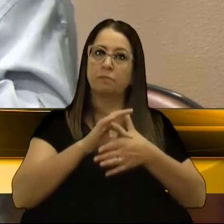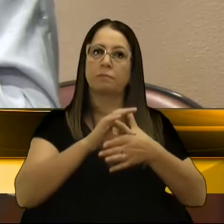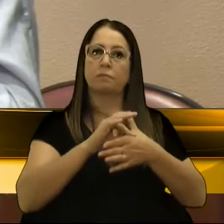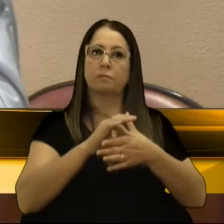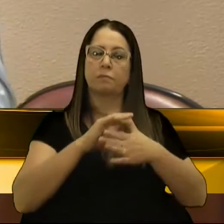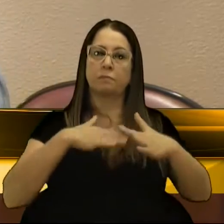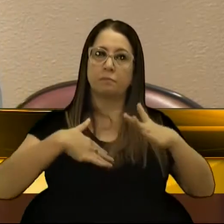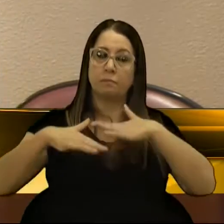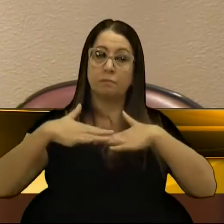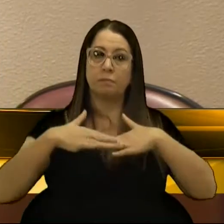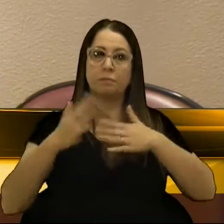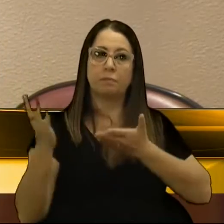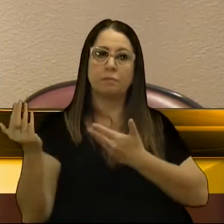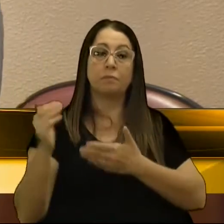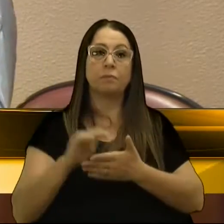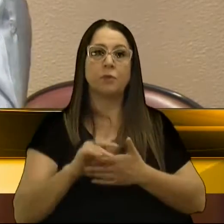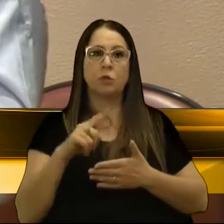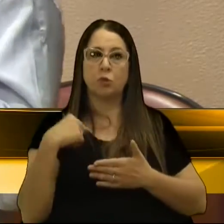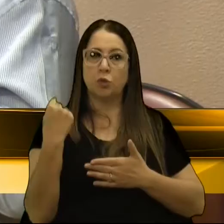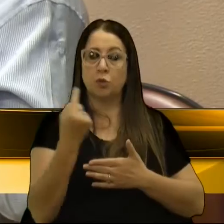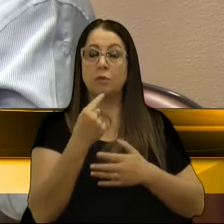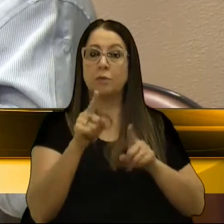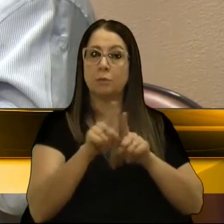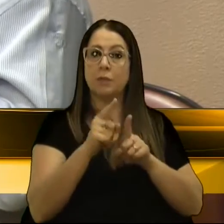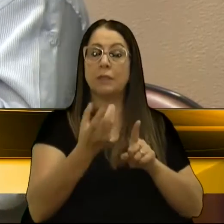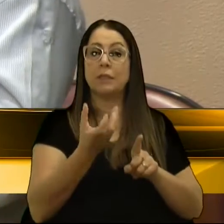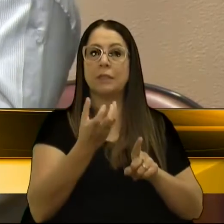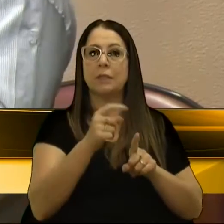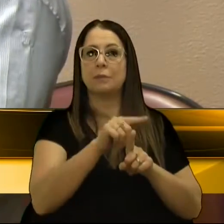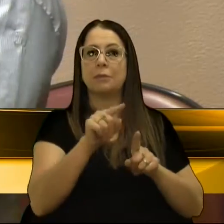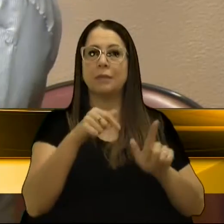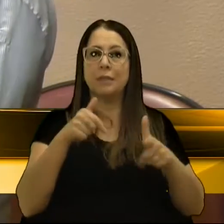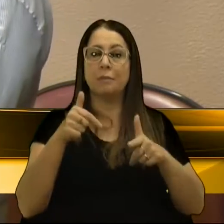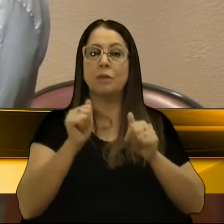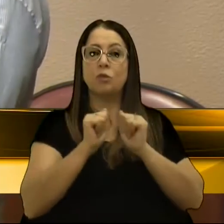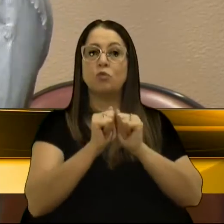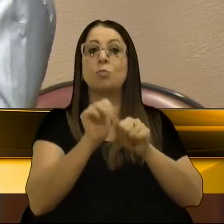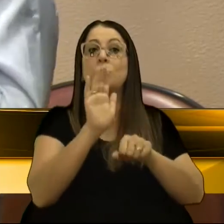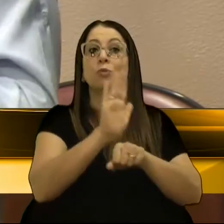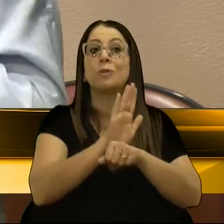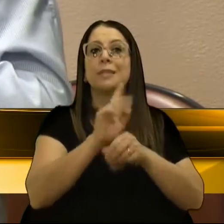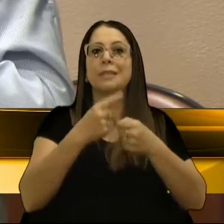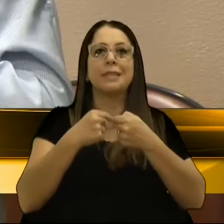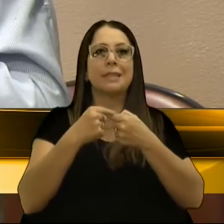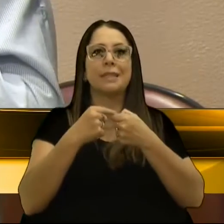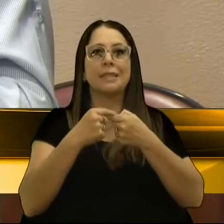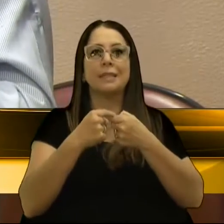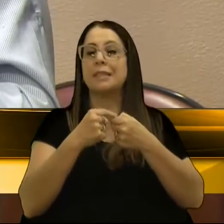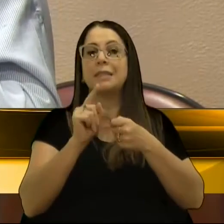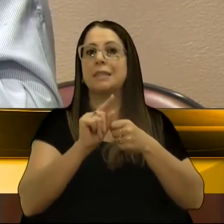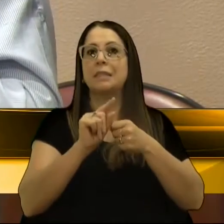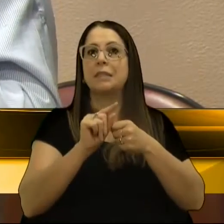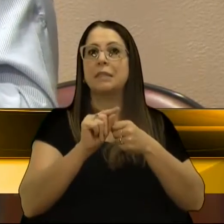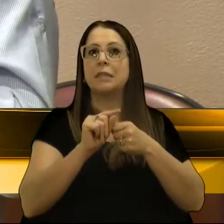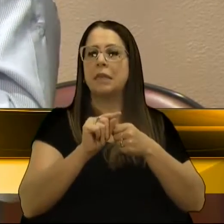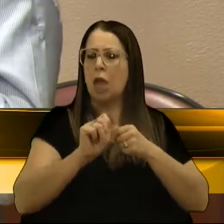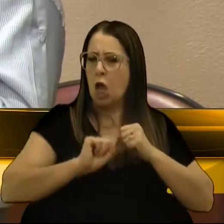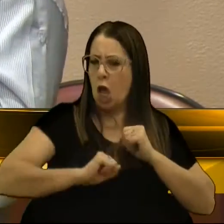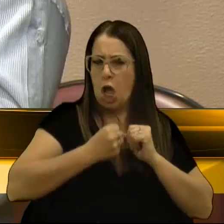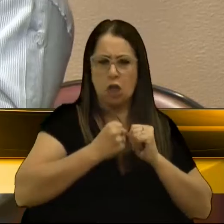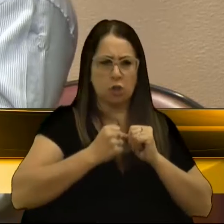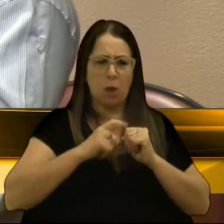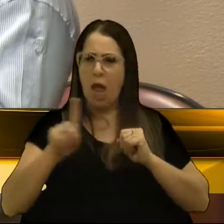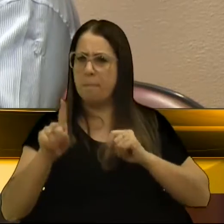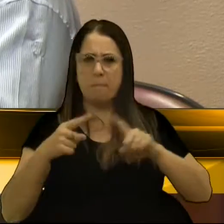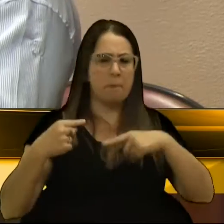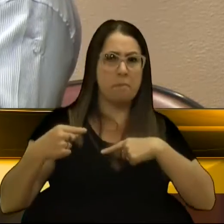movimento jovem, nós queremos trabalhar pela cidade. Não estamos aqui para pregar ódio. Nós não queremos... O